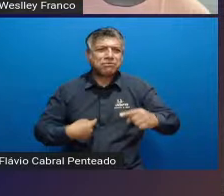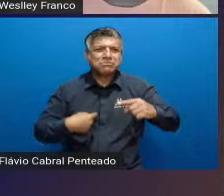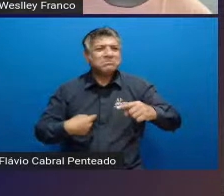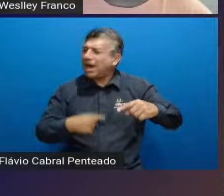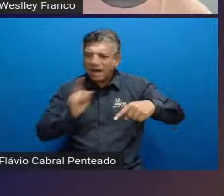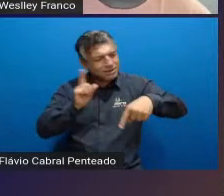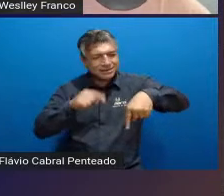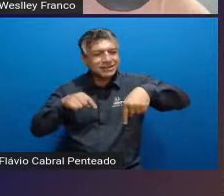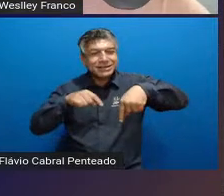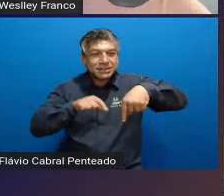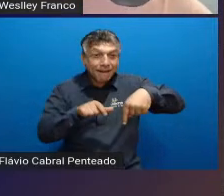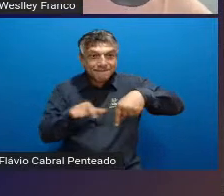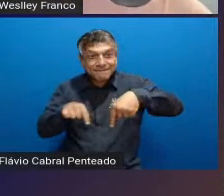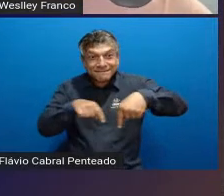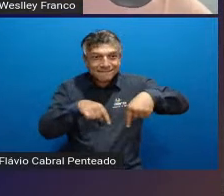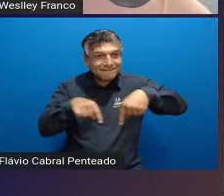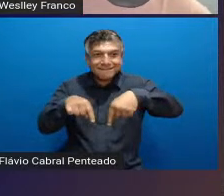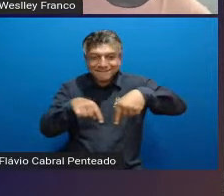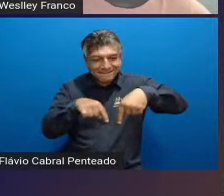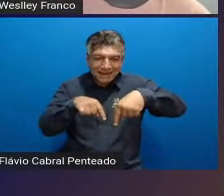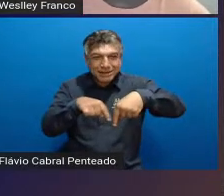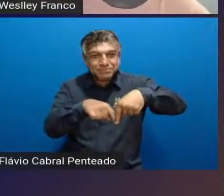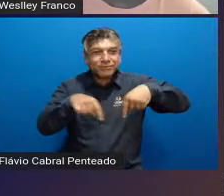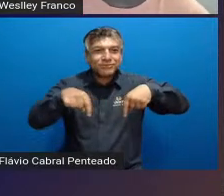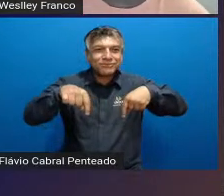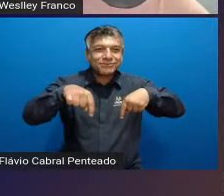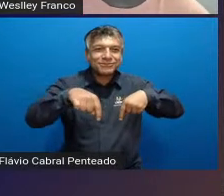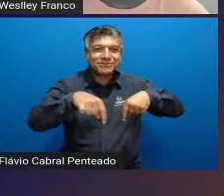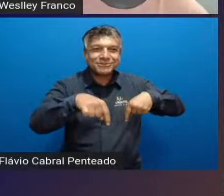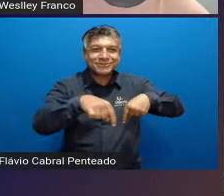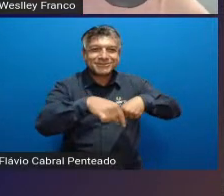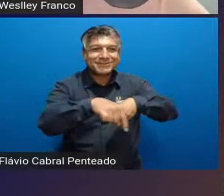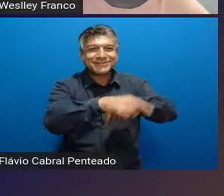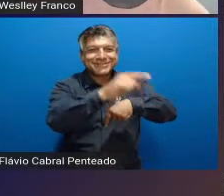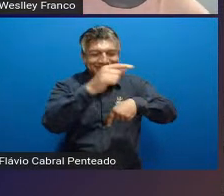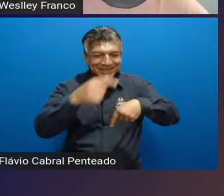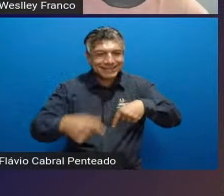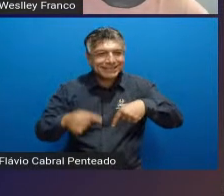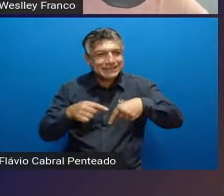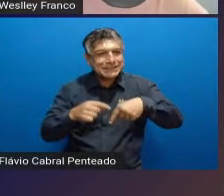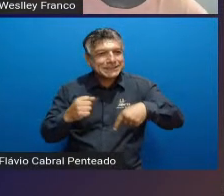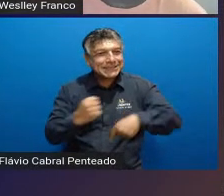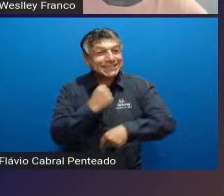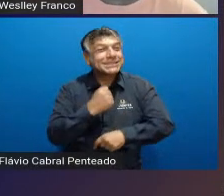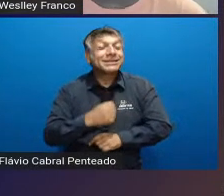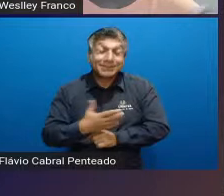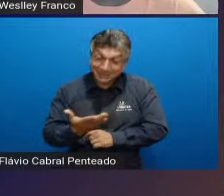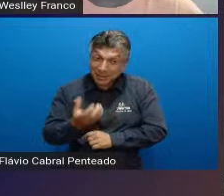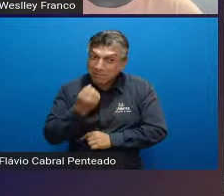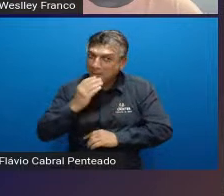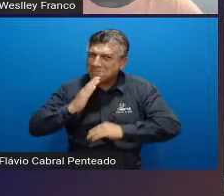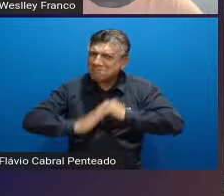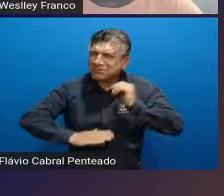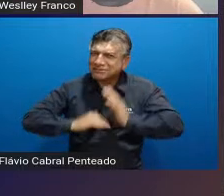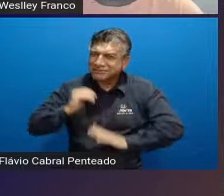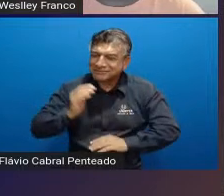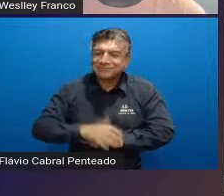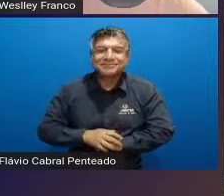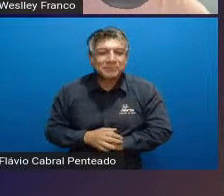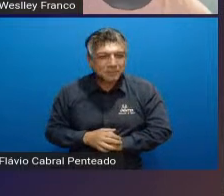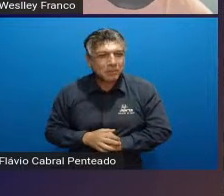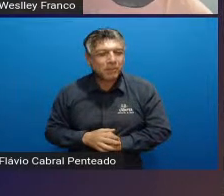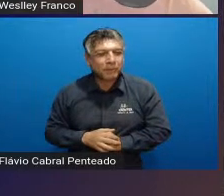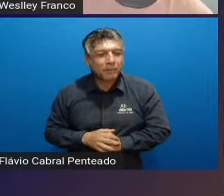ainda ele começar desde lá de trás a partir dessa sua ação defensiva as ações de ataque já